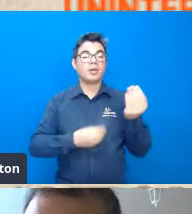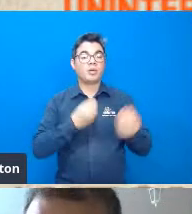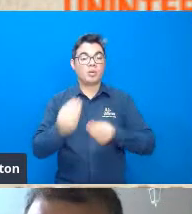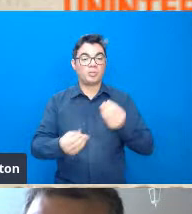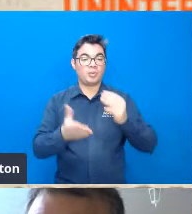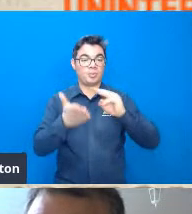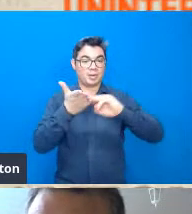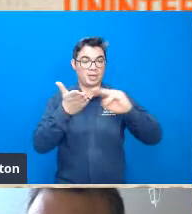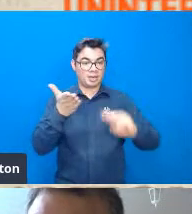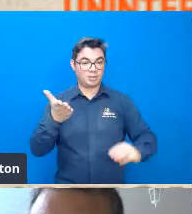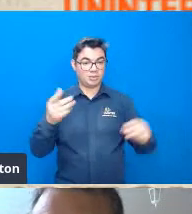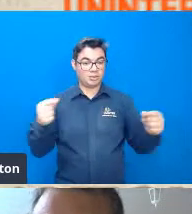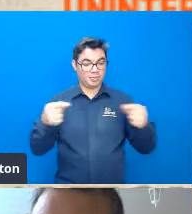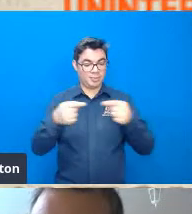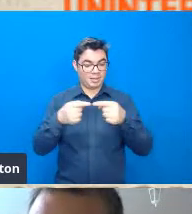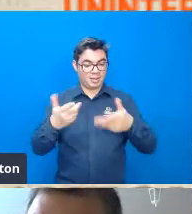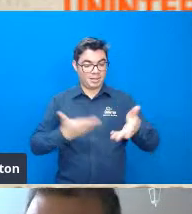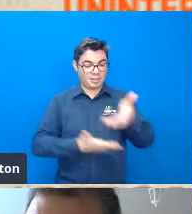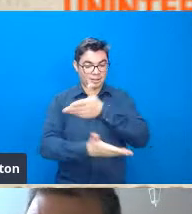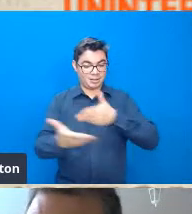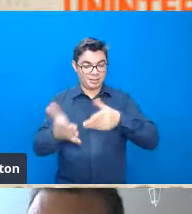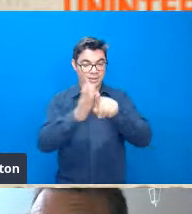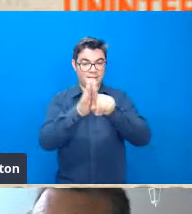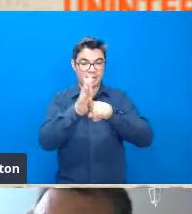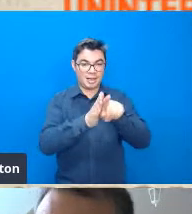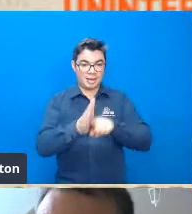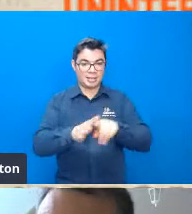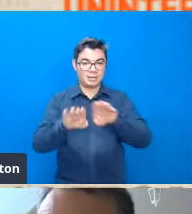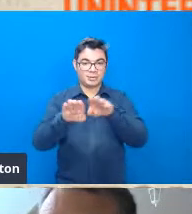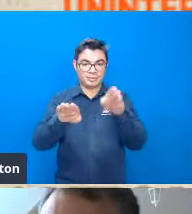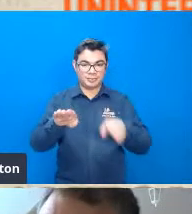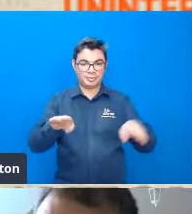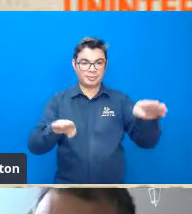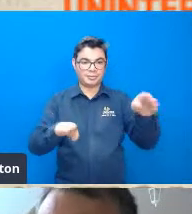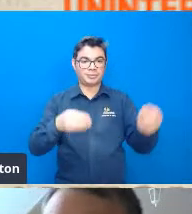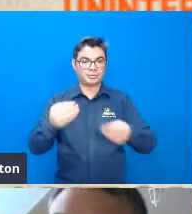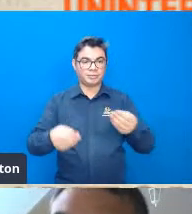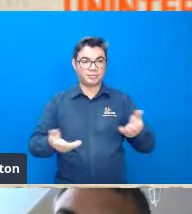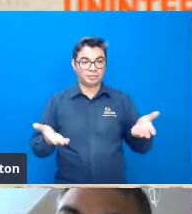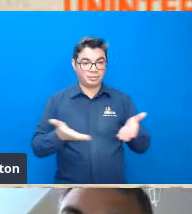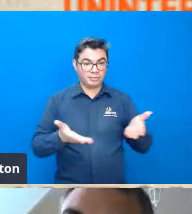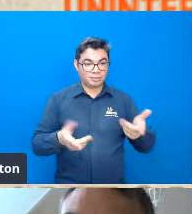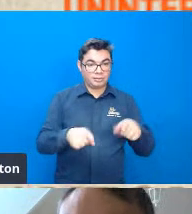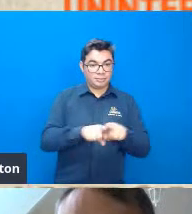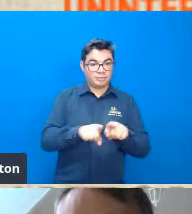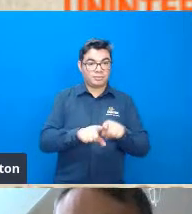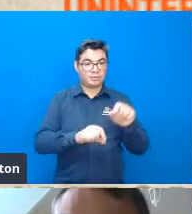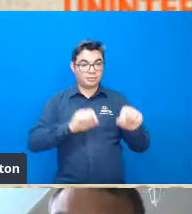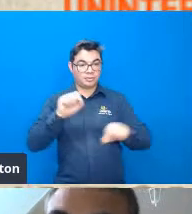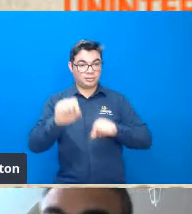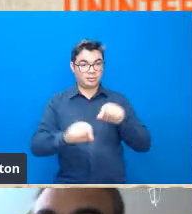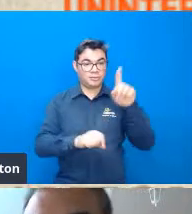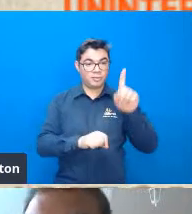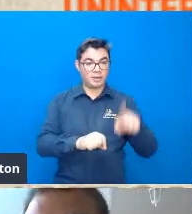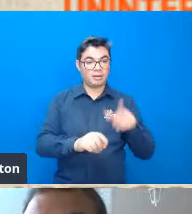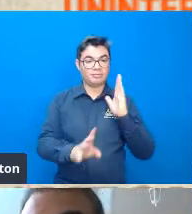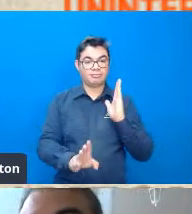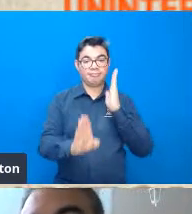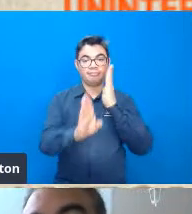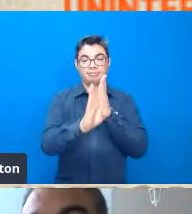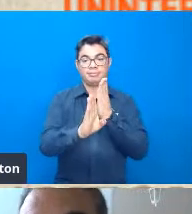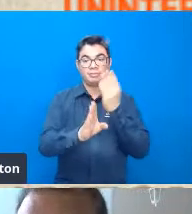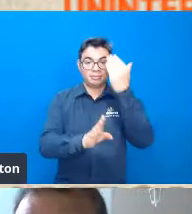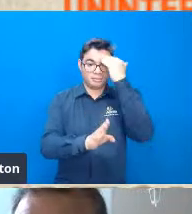método aplicação da análise morfométrica em si hoje ela já não é mais entendida assim